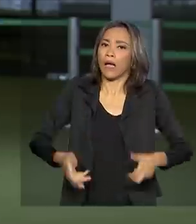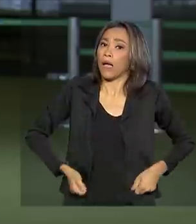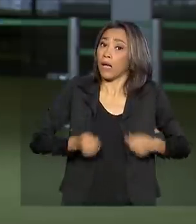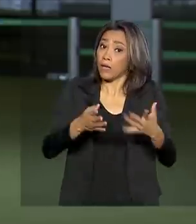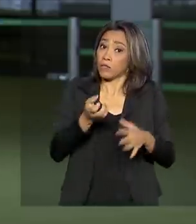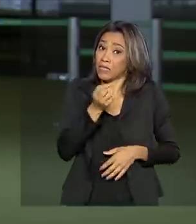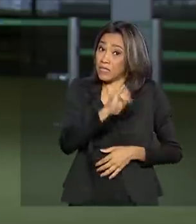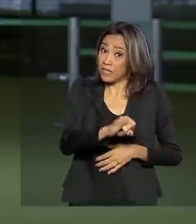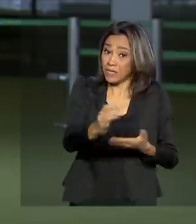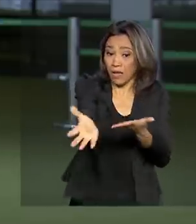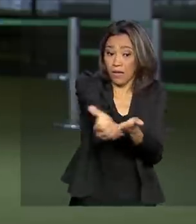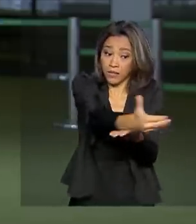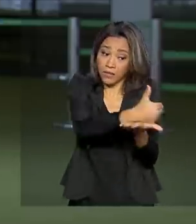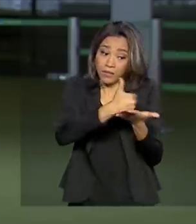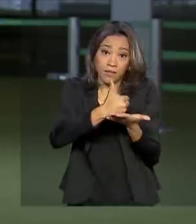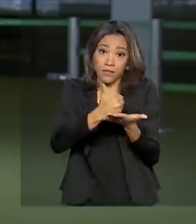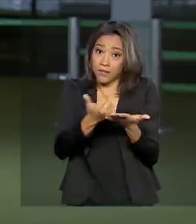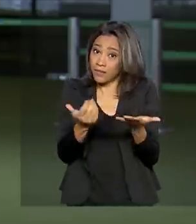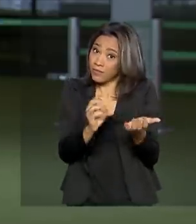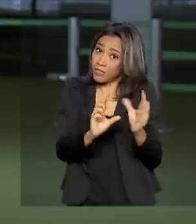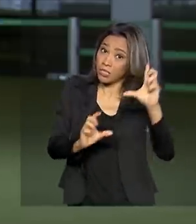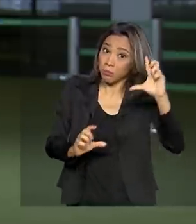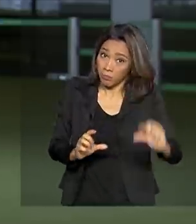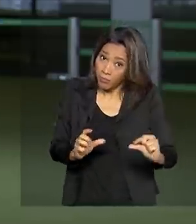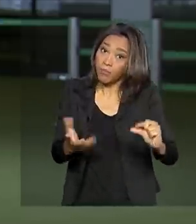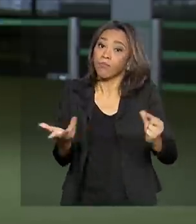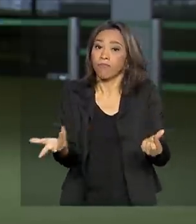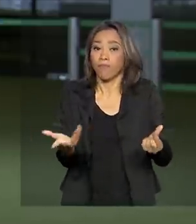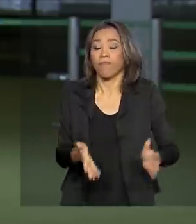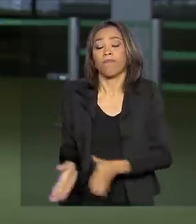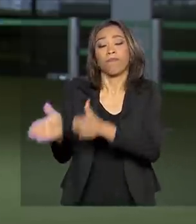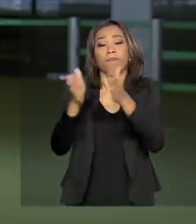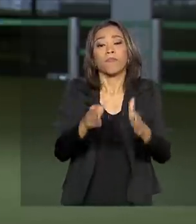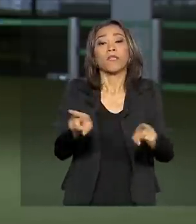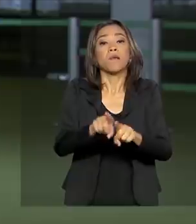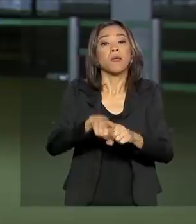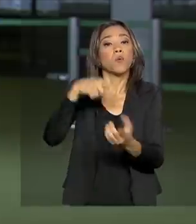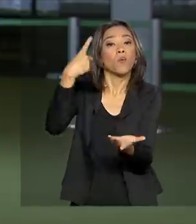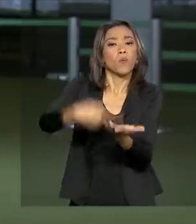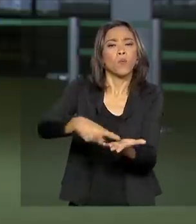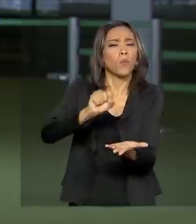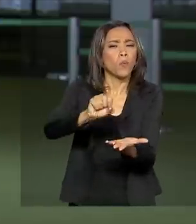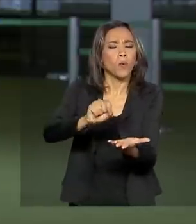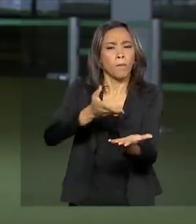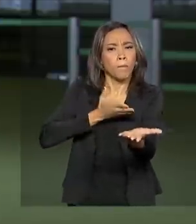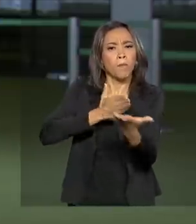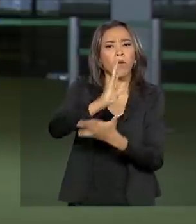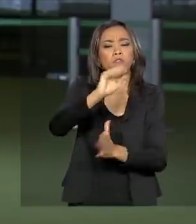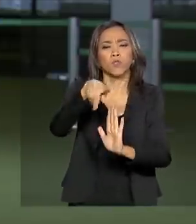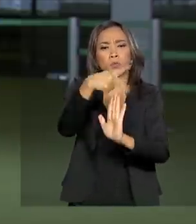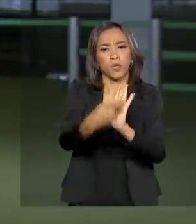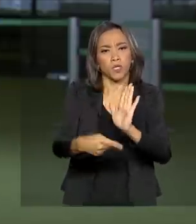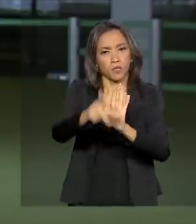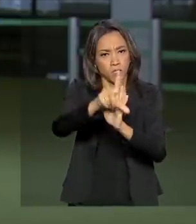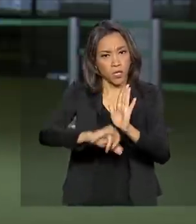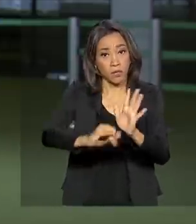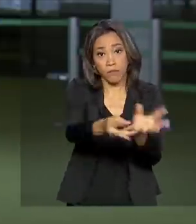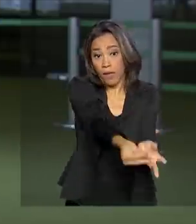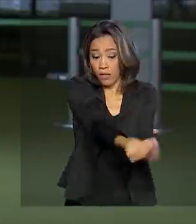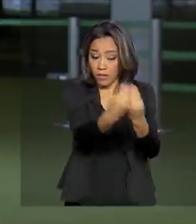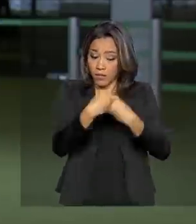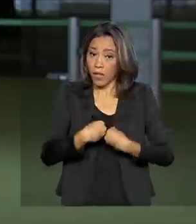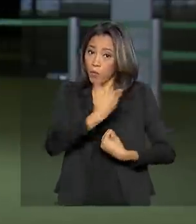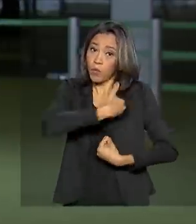receitas não sejam compatíveis. E também o acordo prevê a aprovação de um projeto de lei para devolver ao governo o